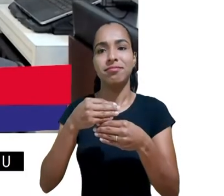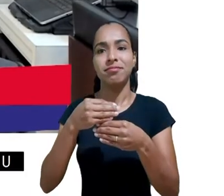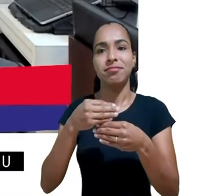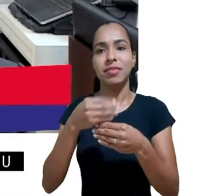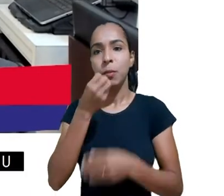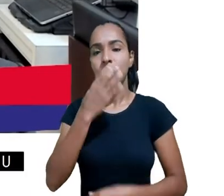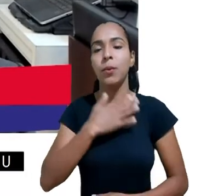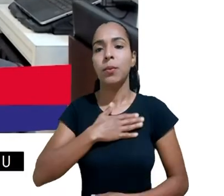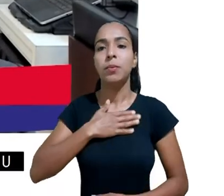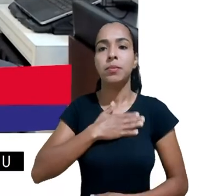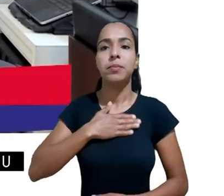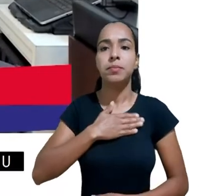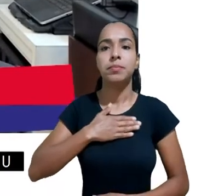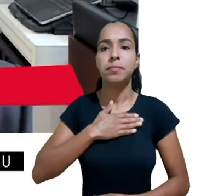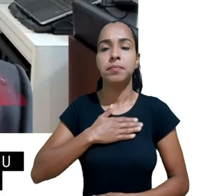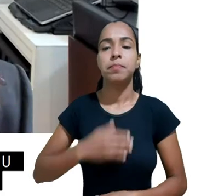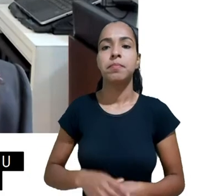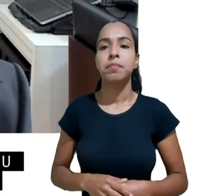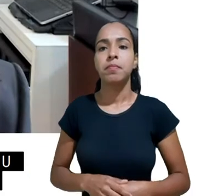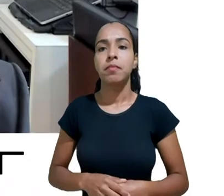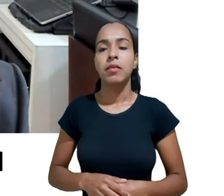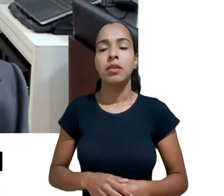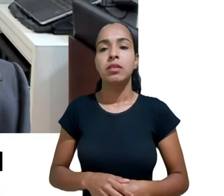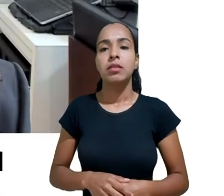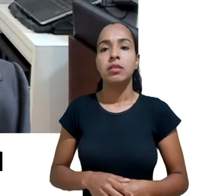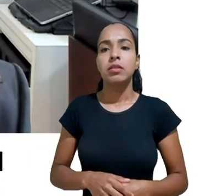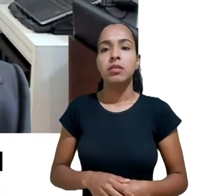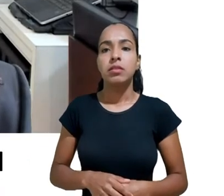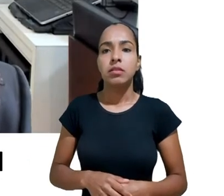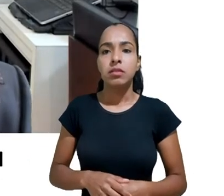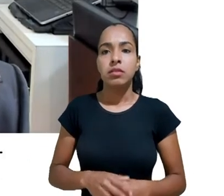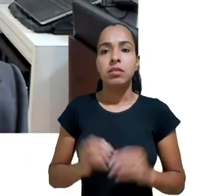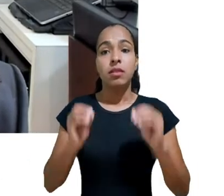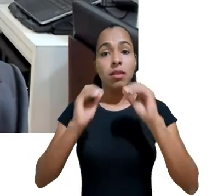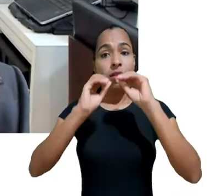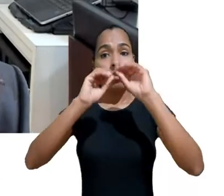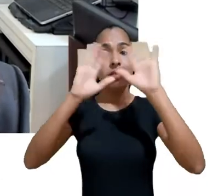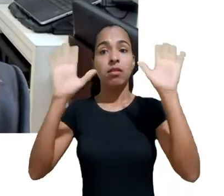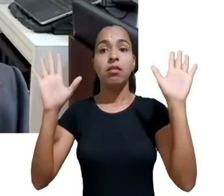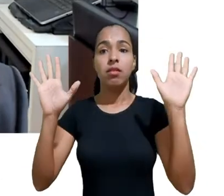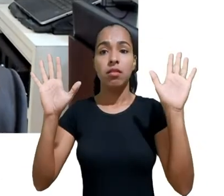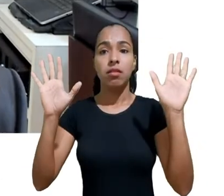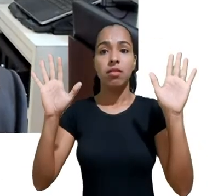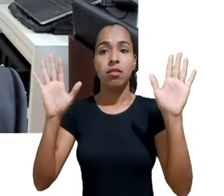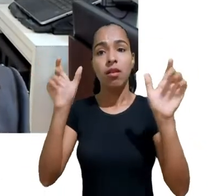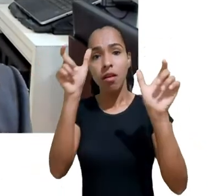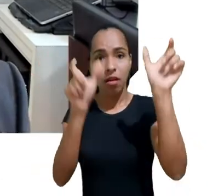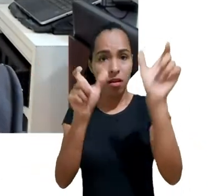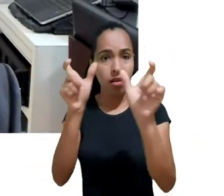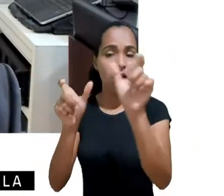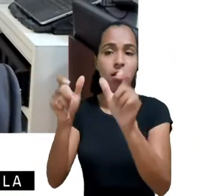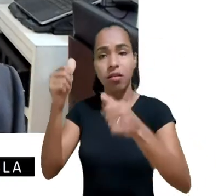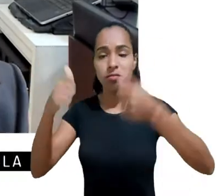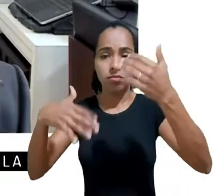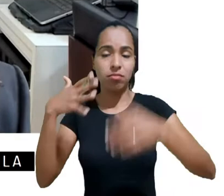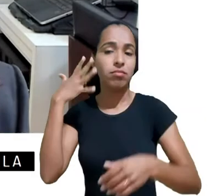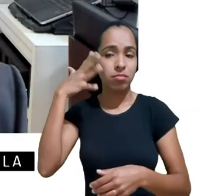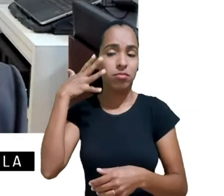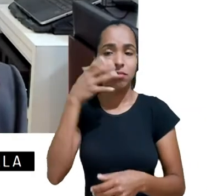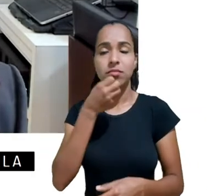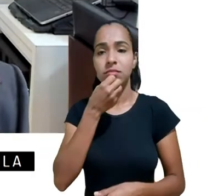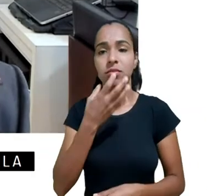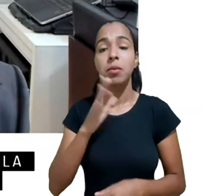e isso fica muito claro na fala de todos que a gente não tem uma solução única capaz de atingir